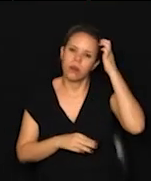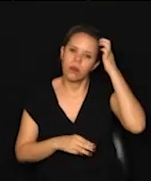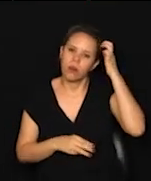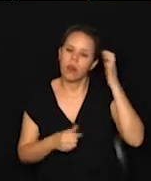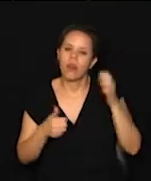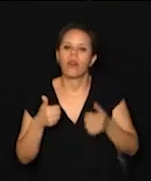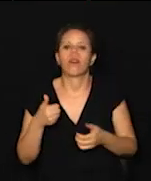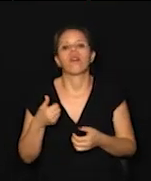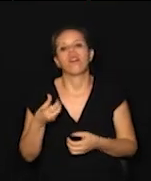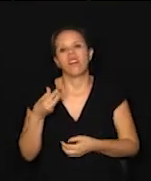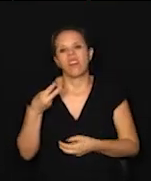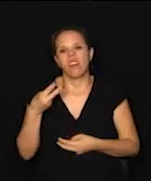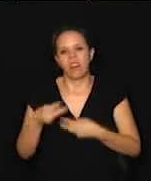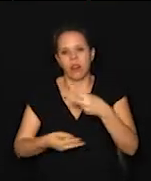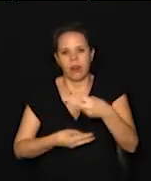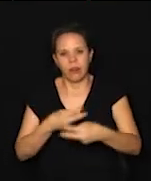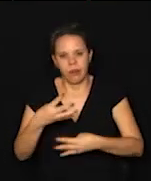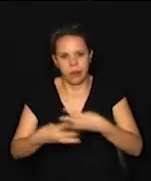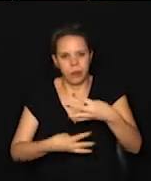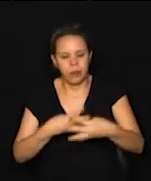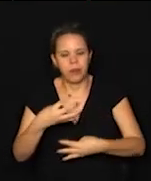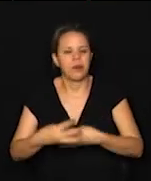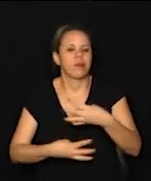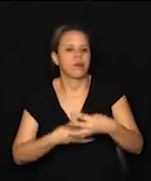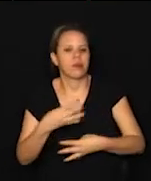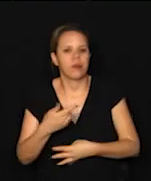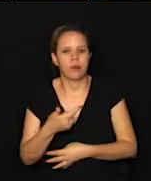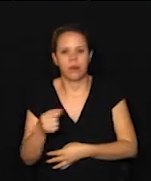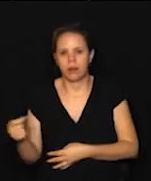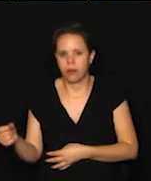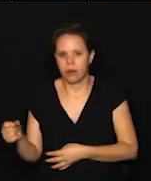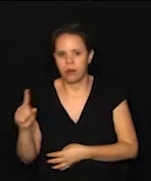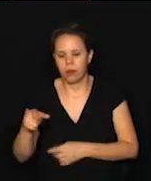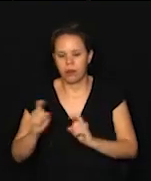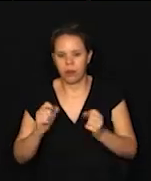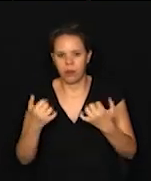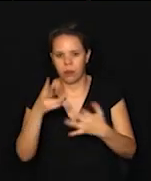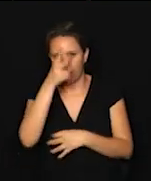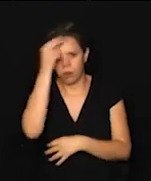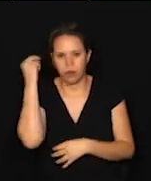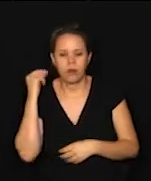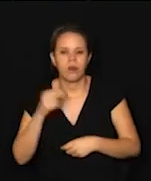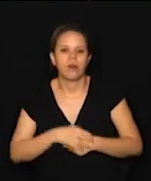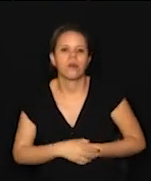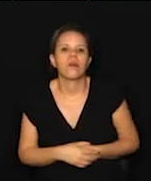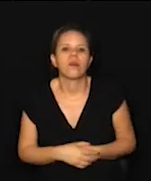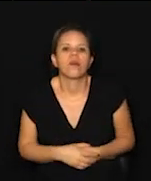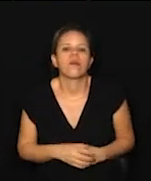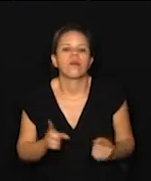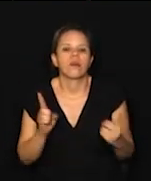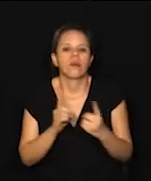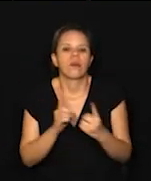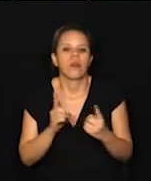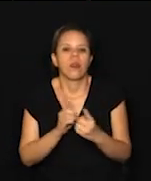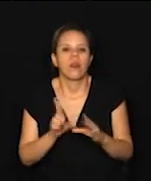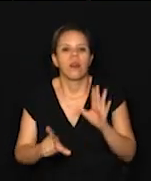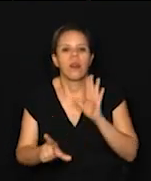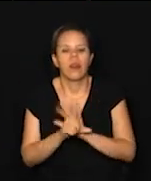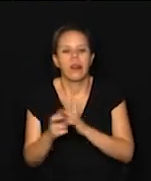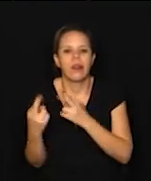quadrimestre de 2020. Lembrando que essa é uma audiência pública, Gabriel, que atende a lei de